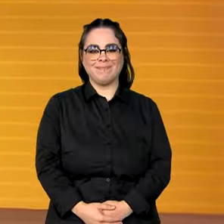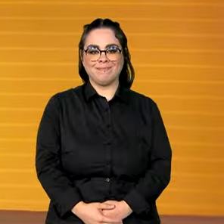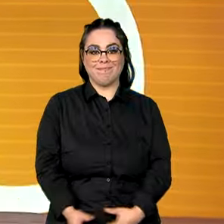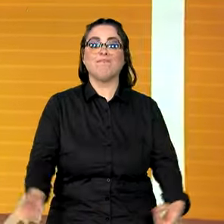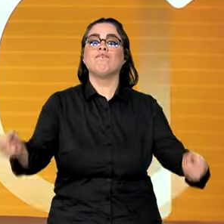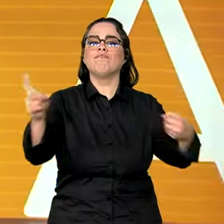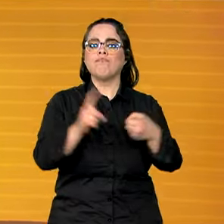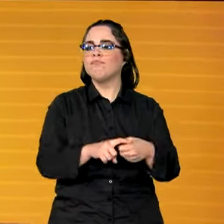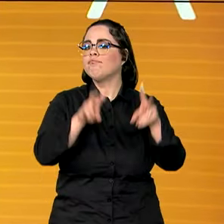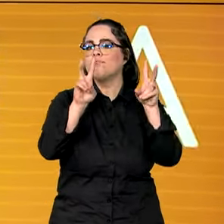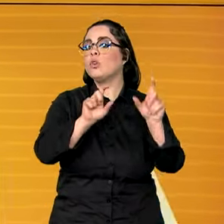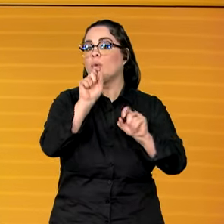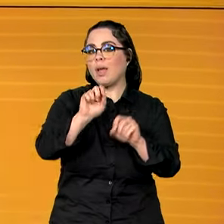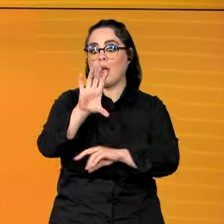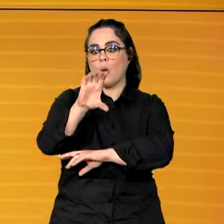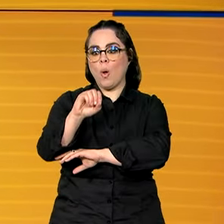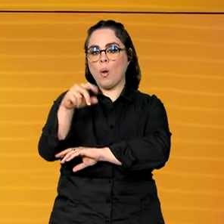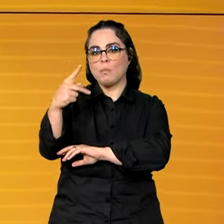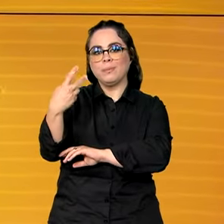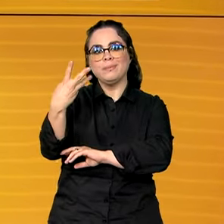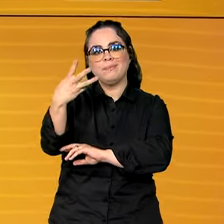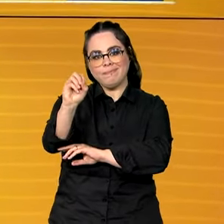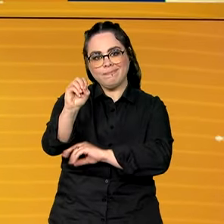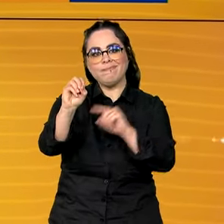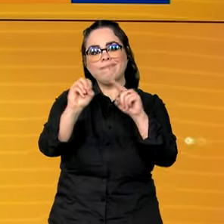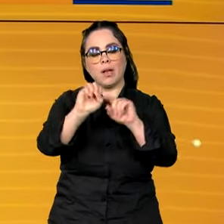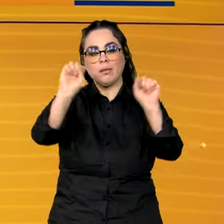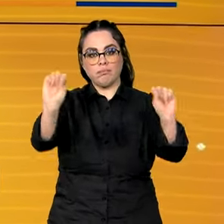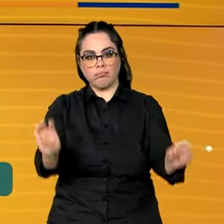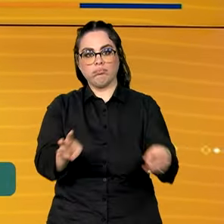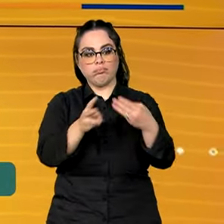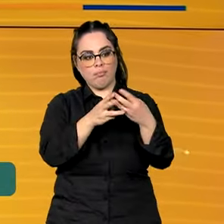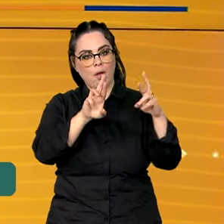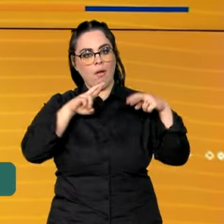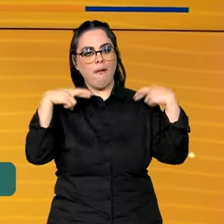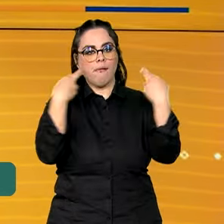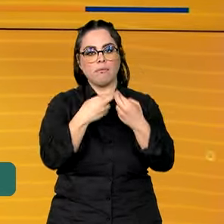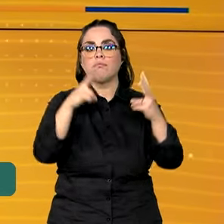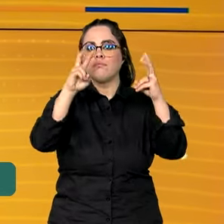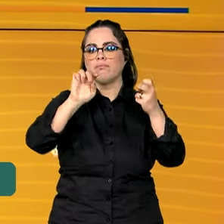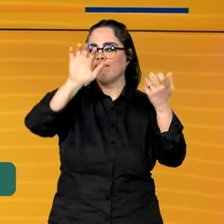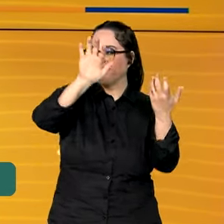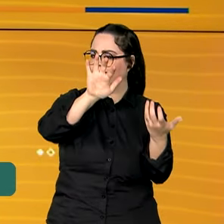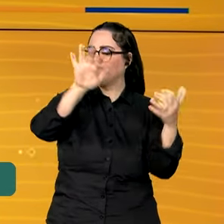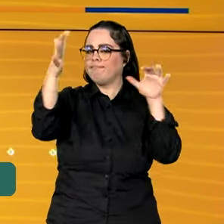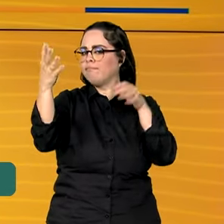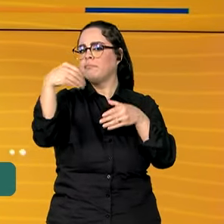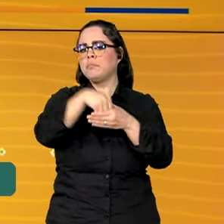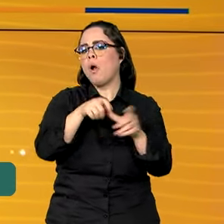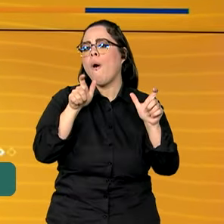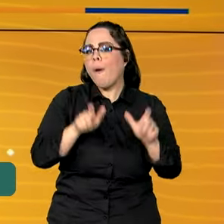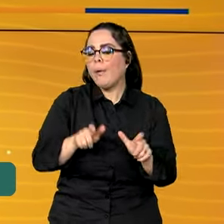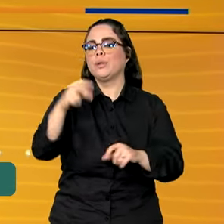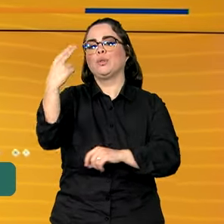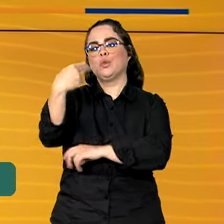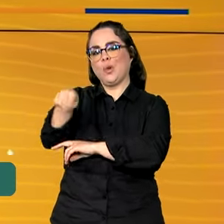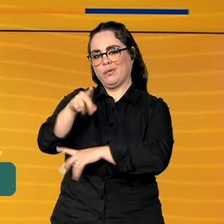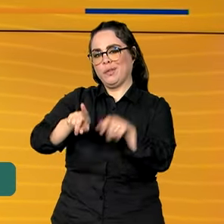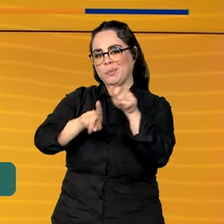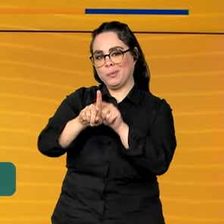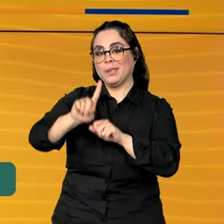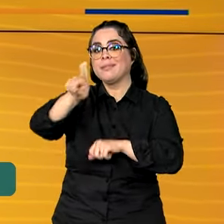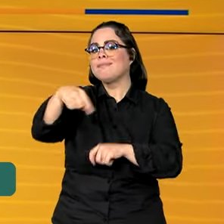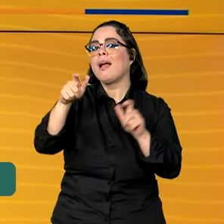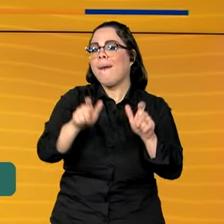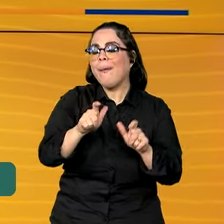Estamos de volta e vamos falar da COP30, a Conferência das Nações Unidas sobre Mudanças Climáticas, que será em novembro do